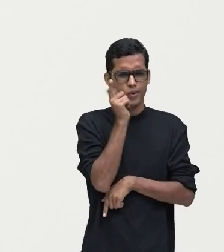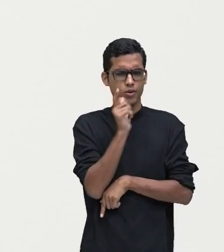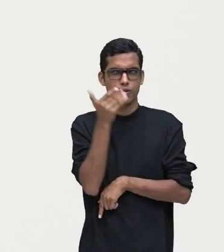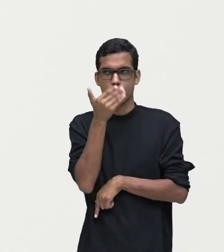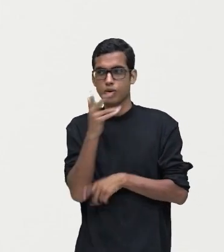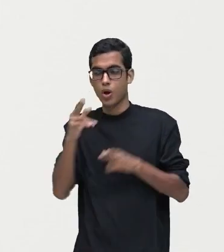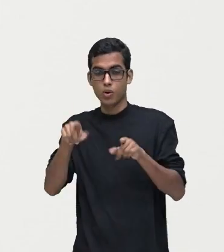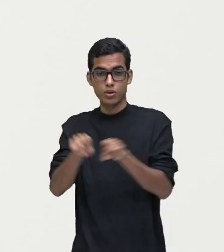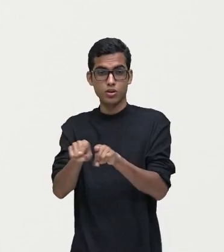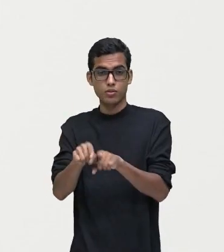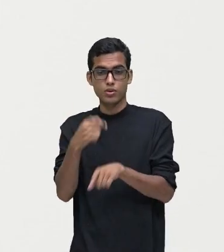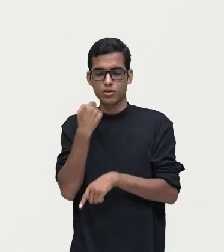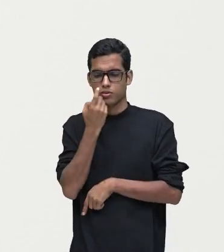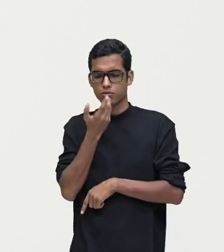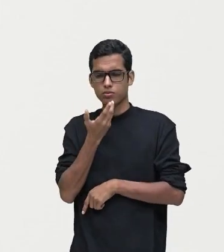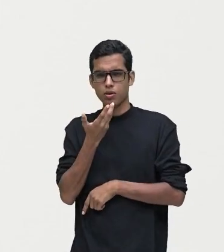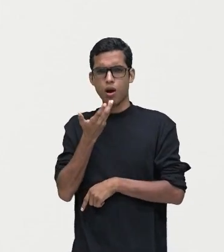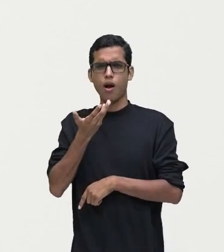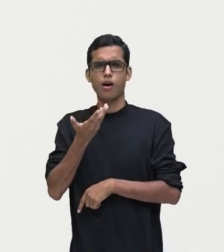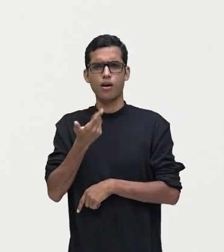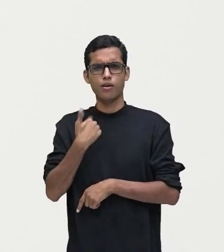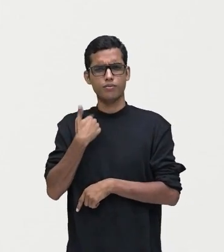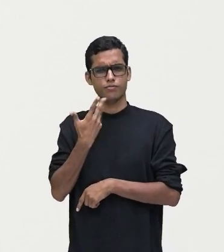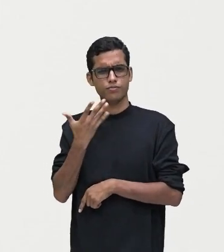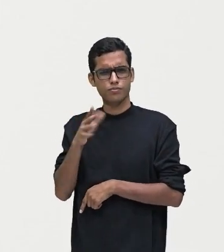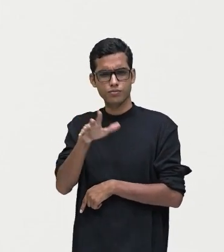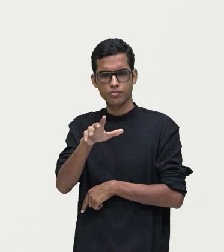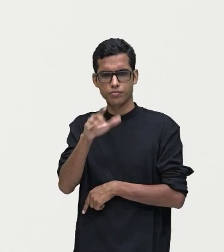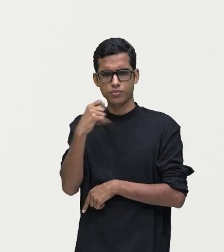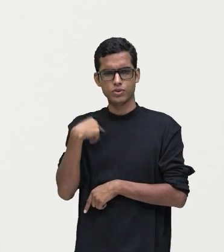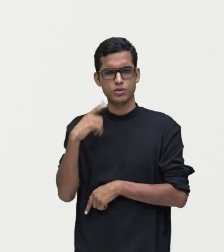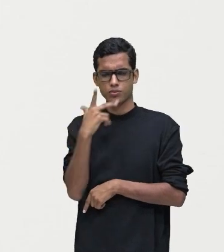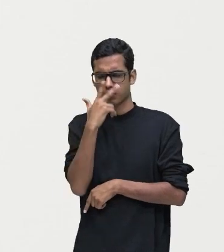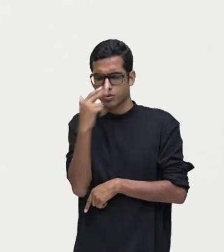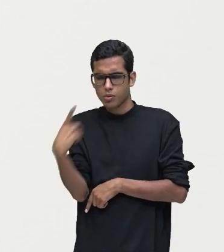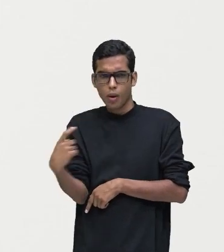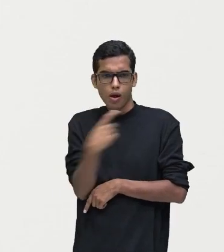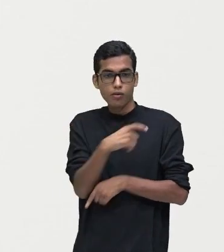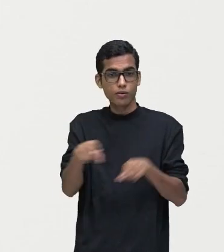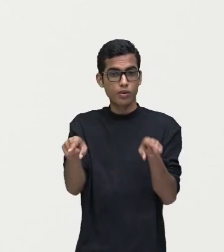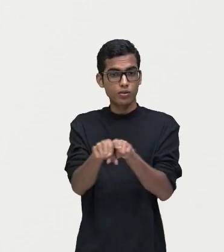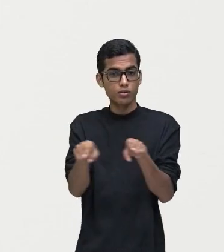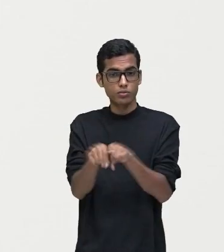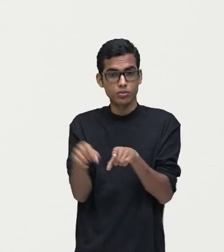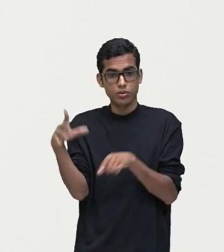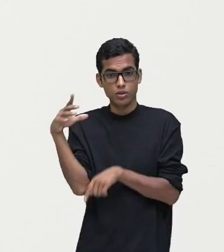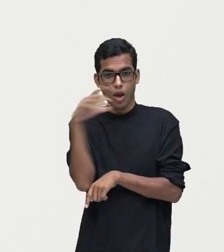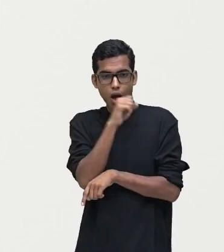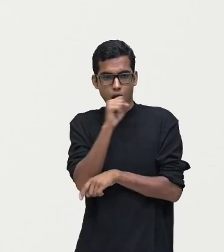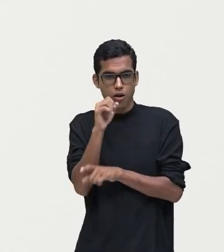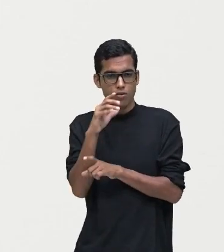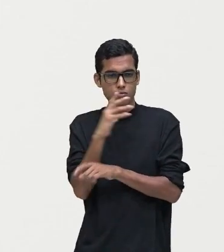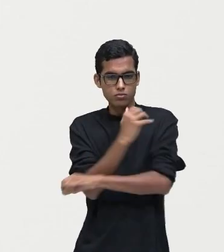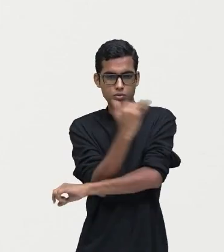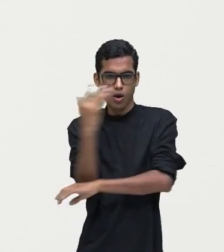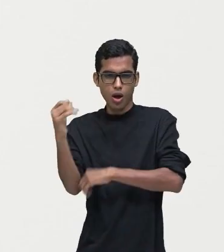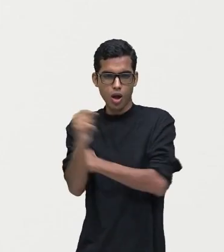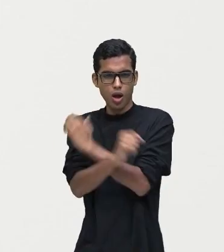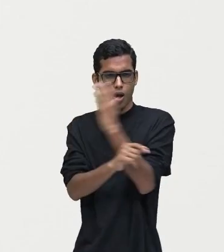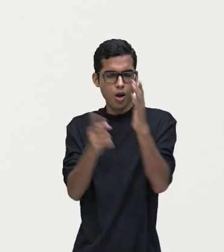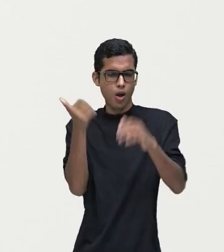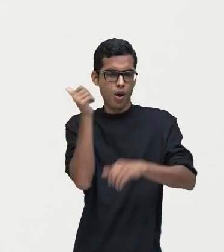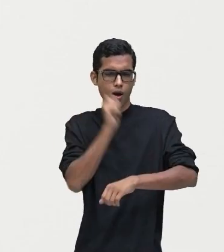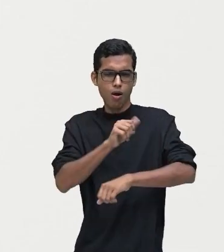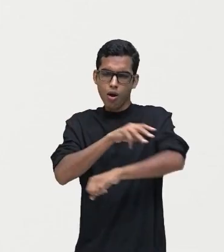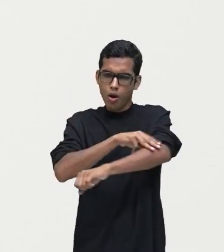como seu hálito perfumado. Mais rápida que a ema selvagem, a morena virgem, corria o